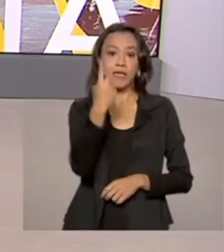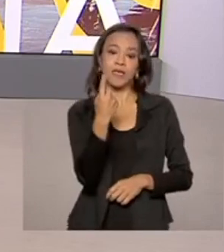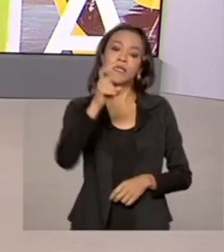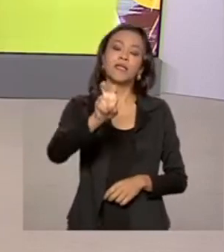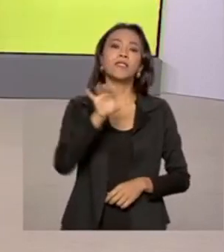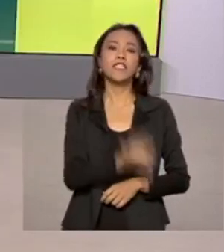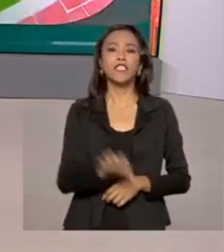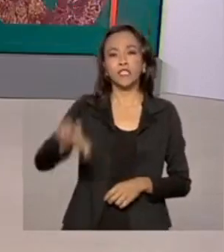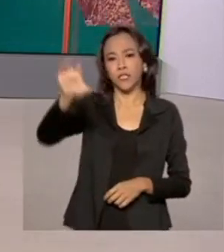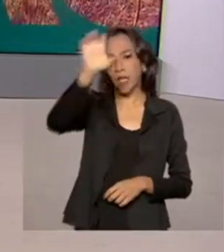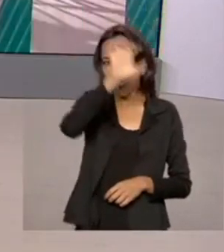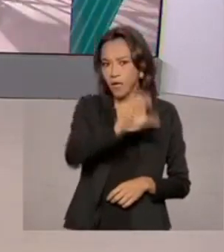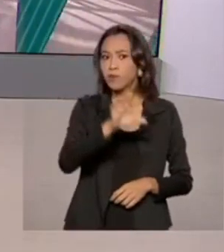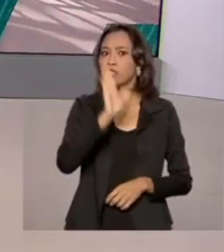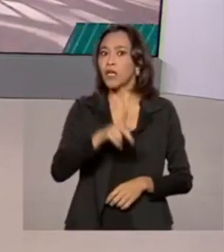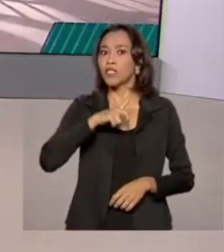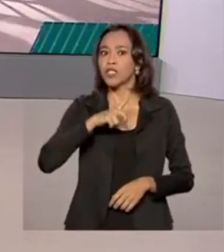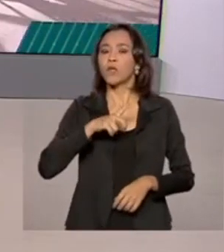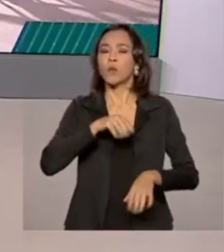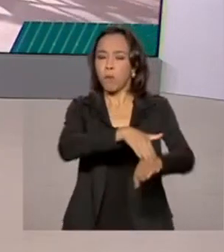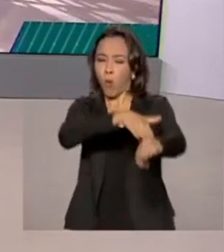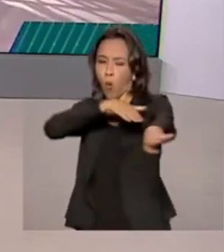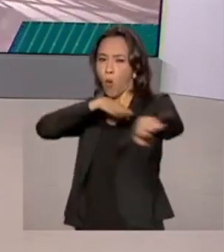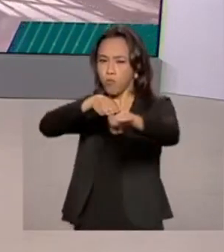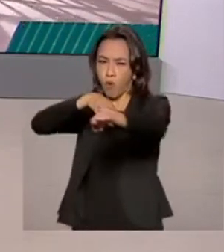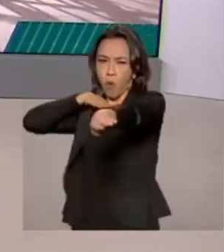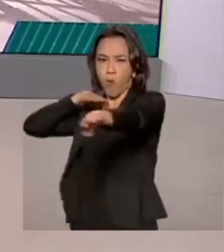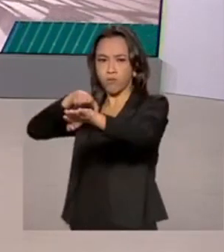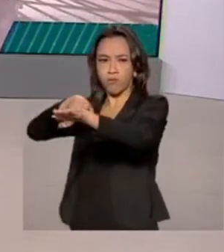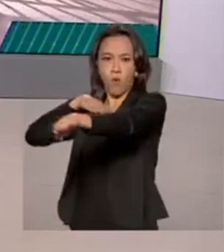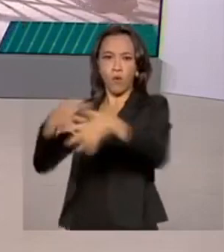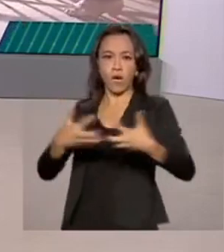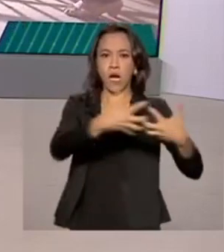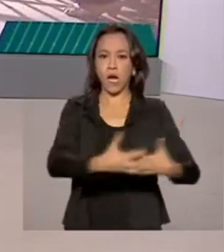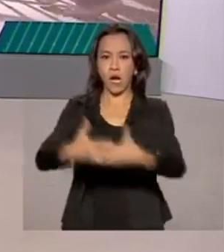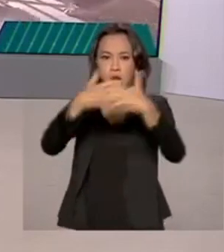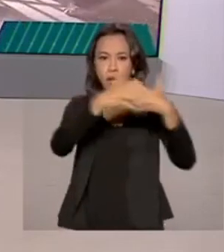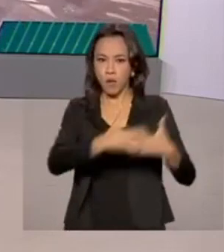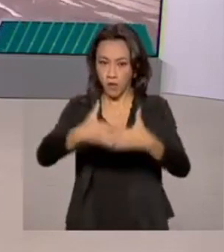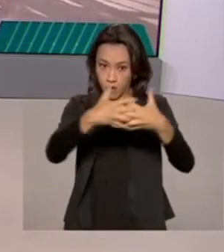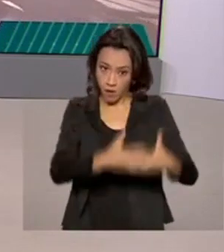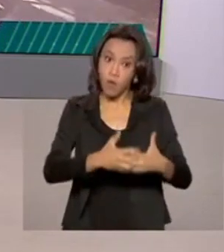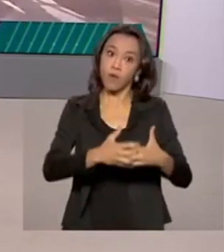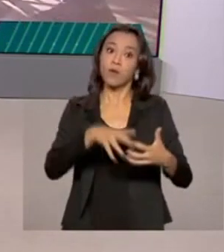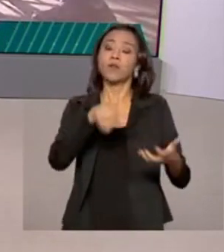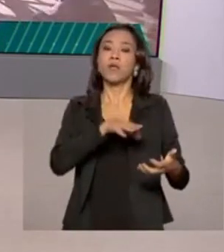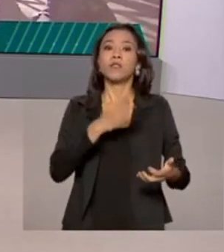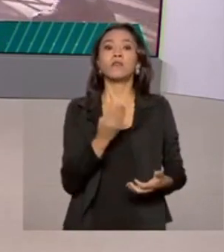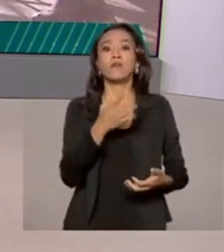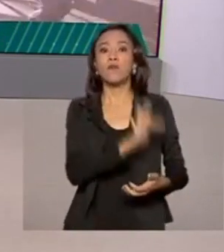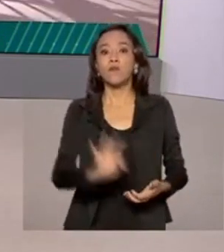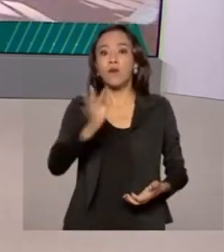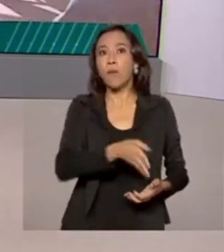registravam pontos de concentração de caminhoneiros em rodovias federais, segundo o último boletim divulgado pelo Ministério da